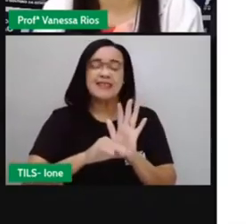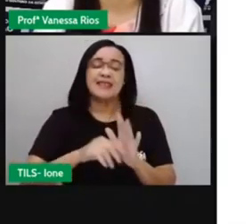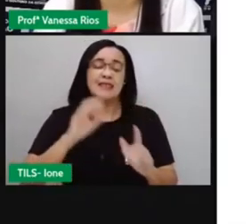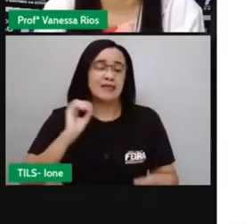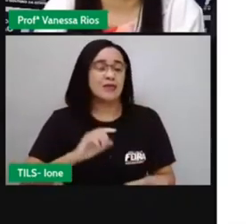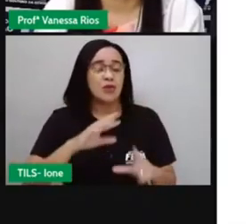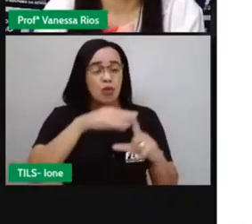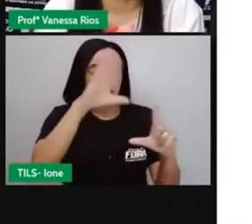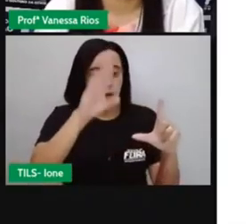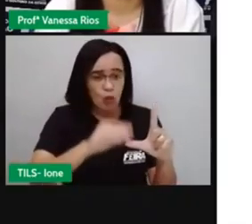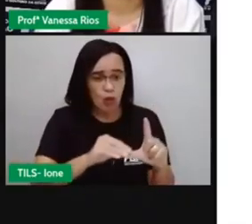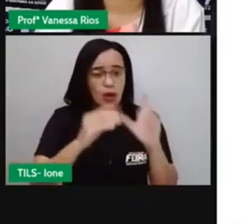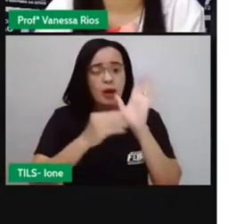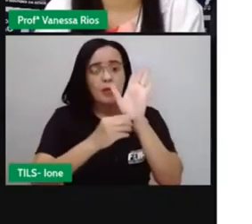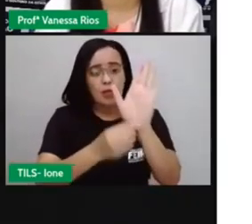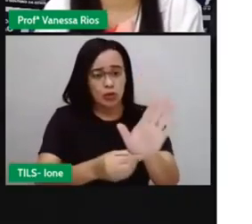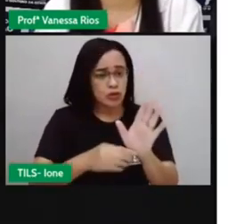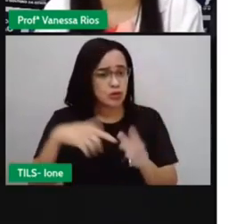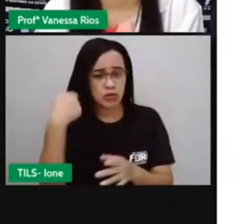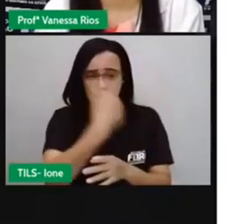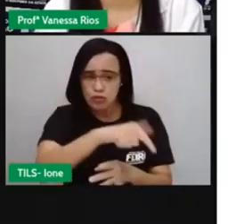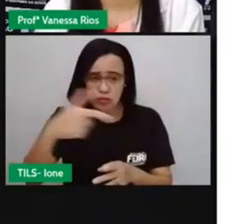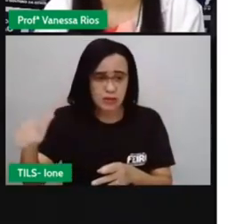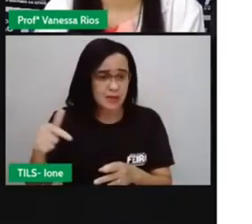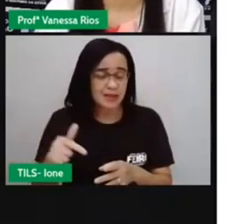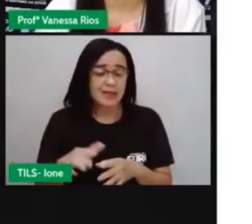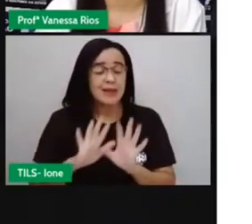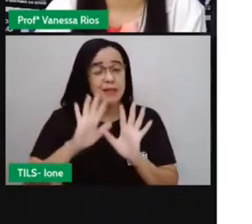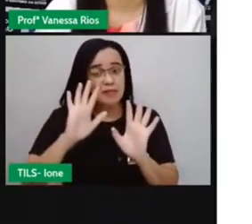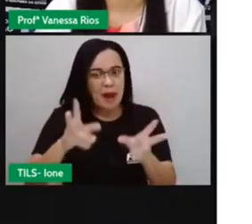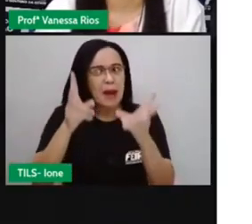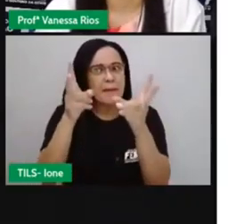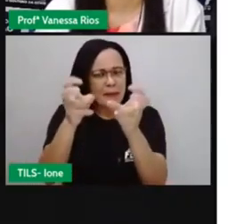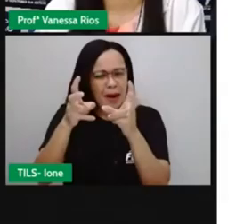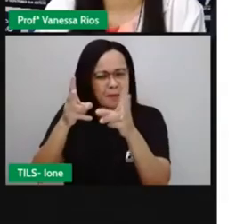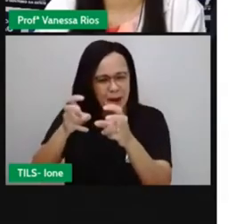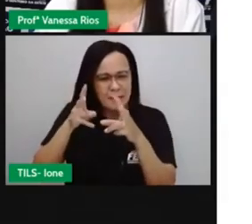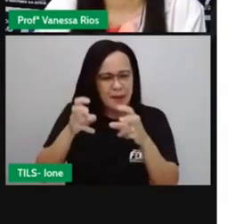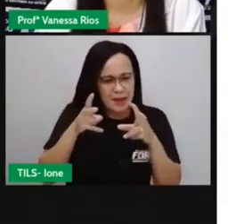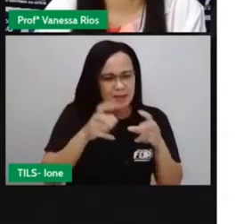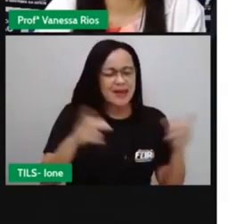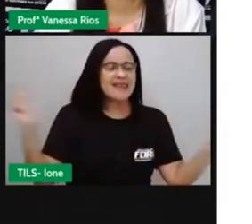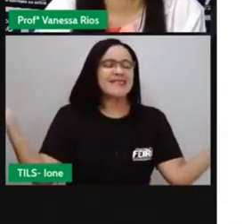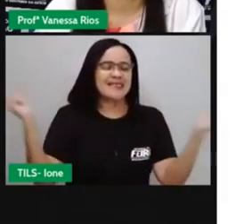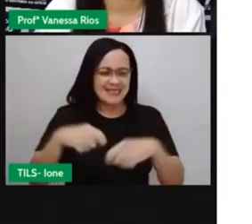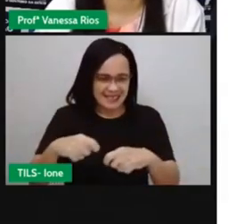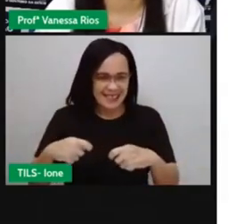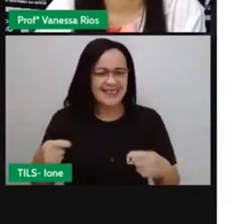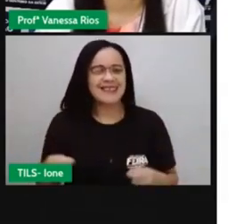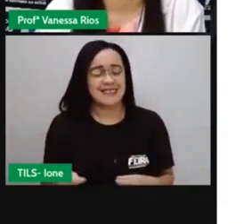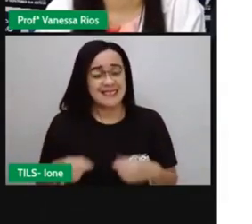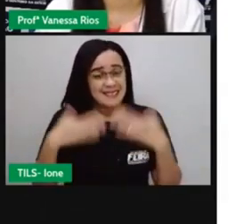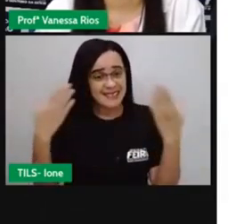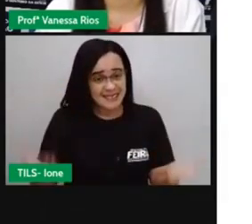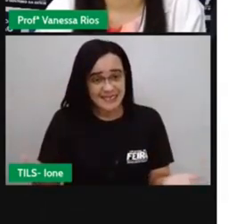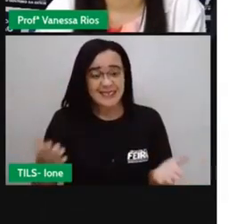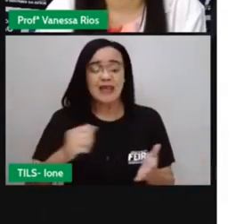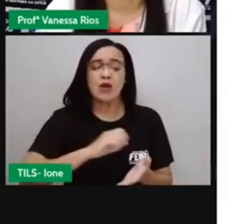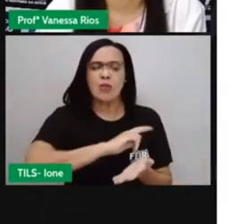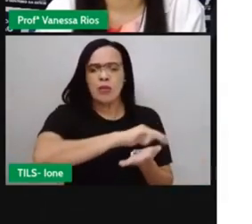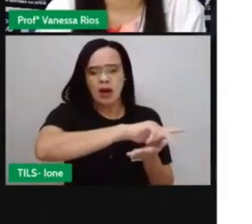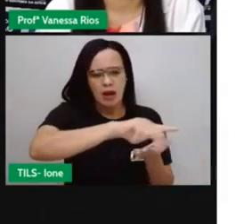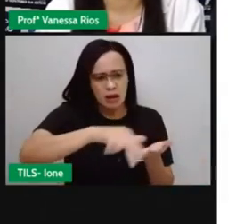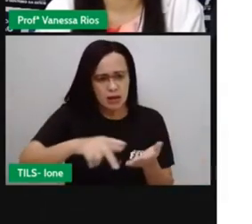percepção da mensagem a ser passada. E isso acontece em várias outras situações no nosso dia a dia, não só com